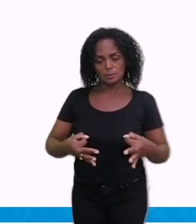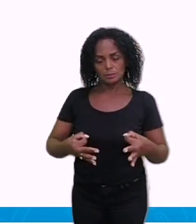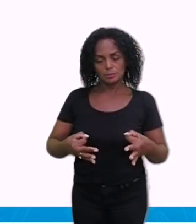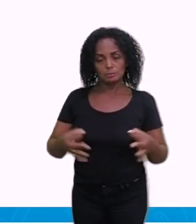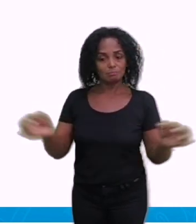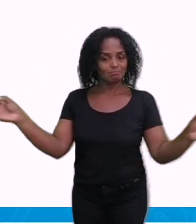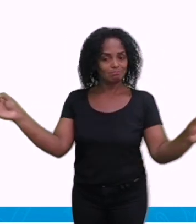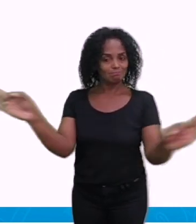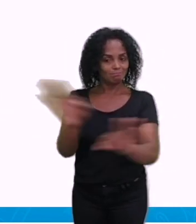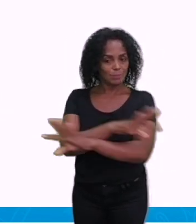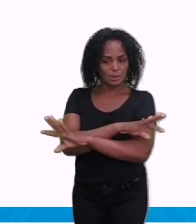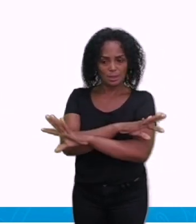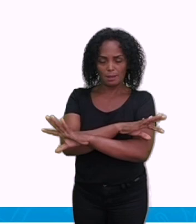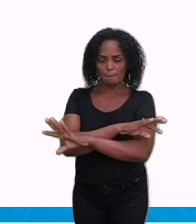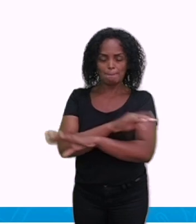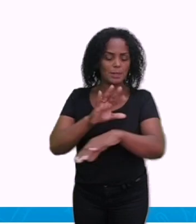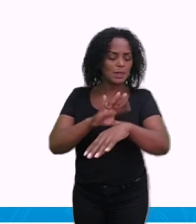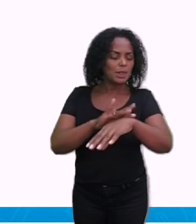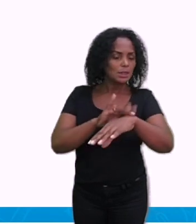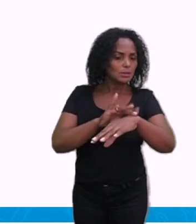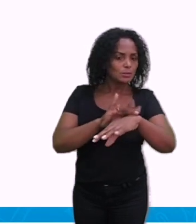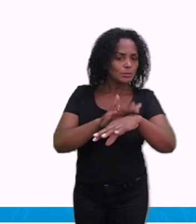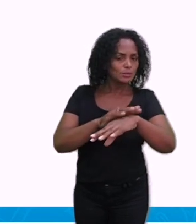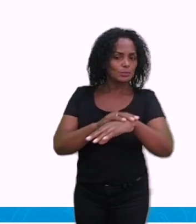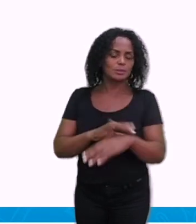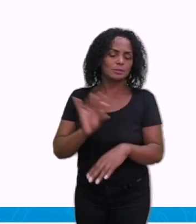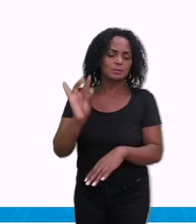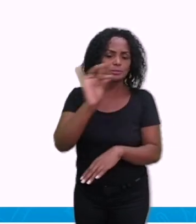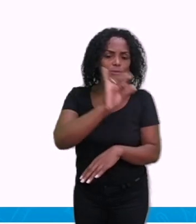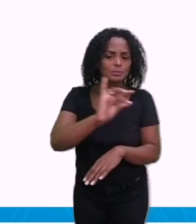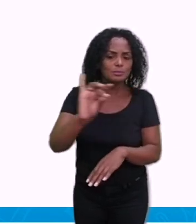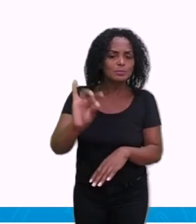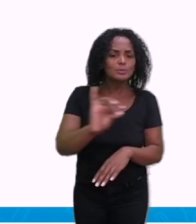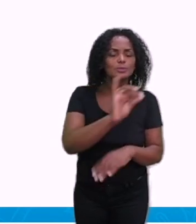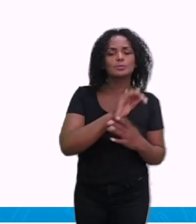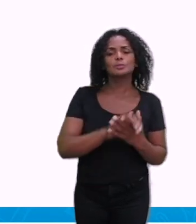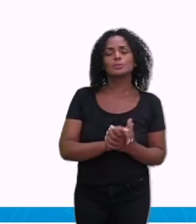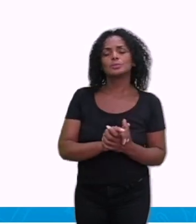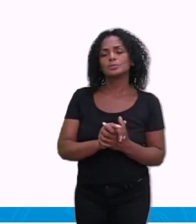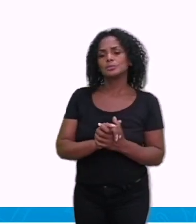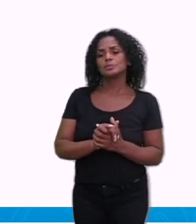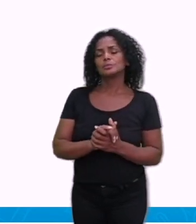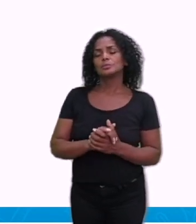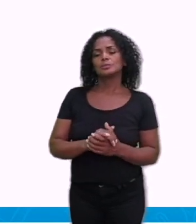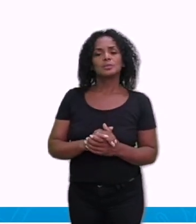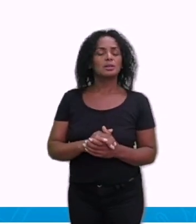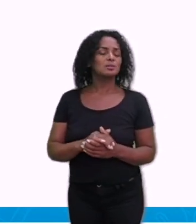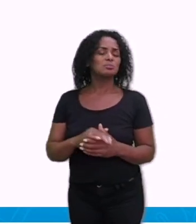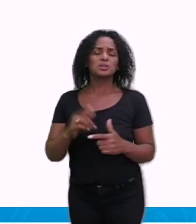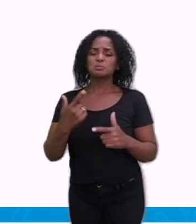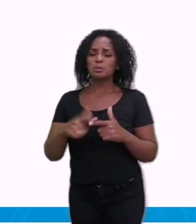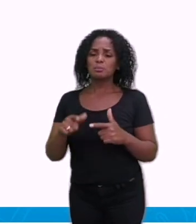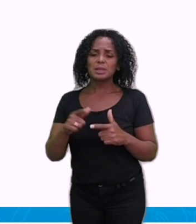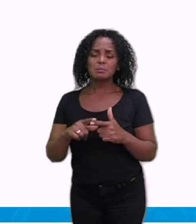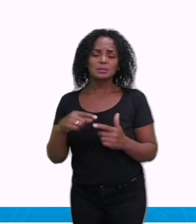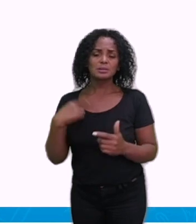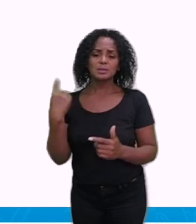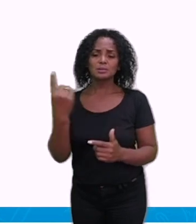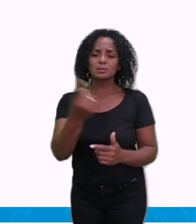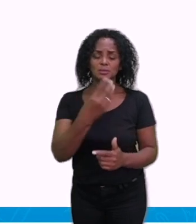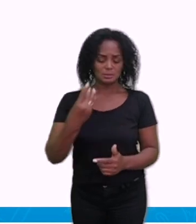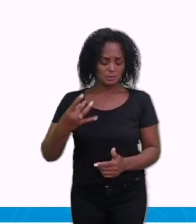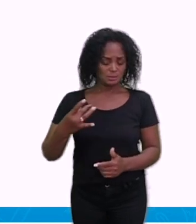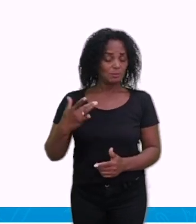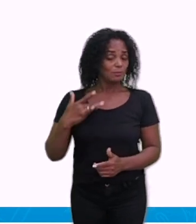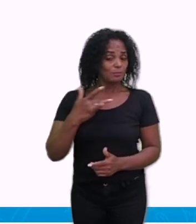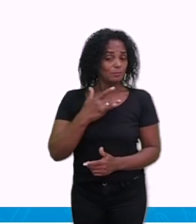existe a dengue, não existe todo transtorno ou todo prejuízo principalmente de vida que a dengue traz